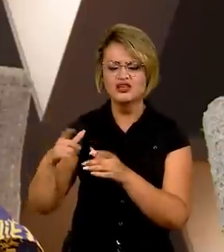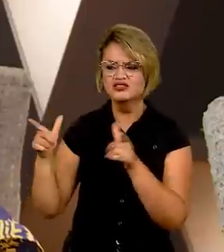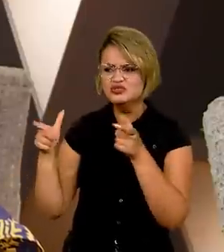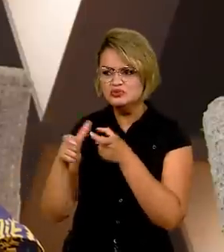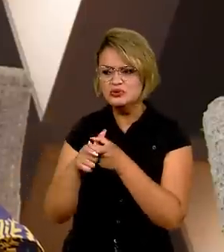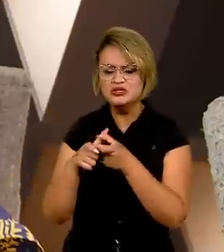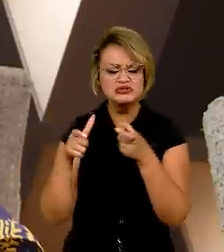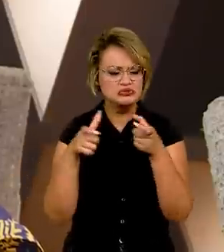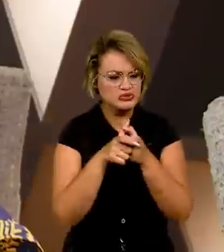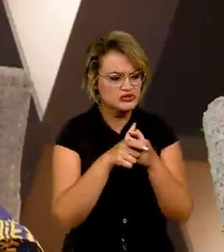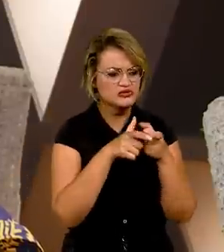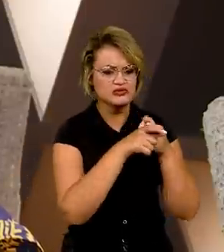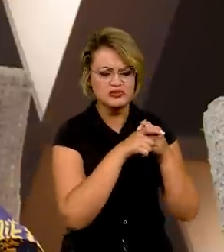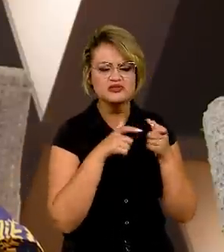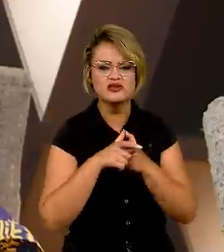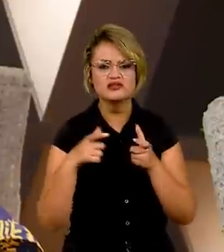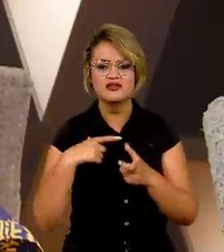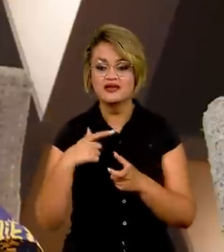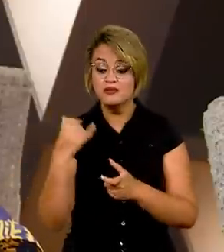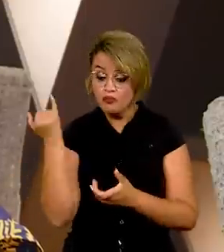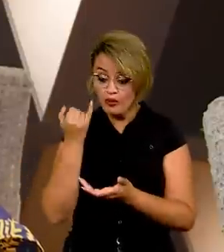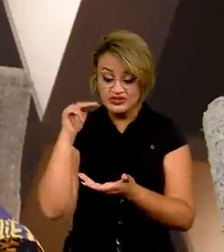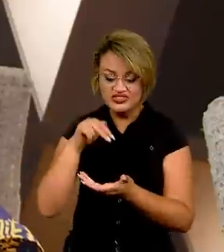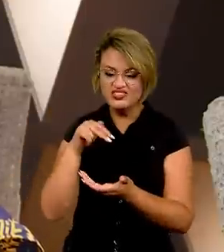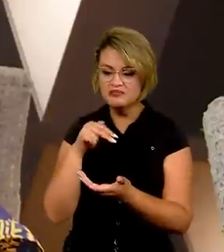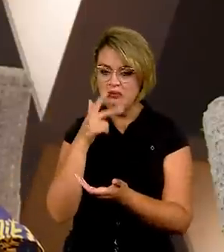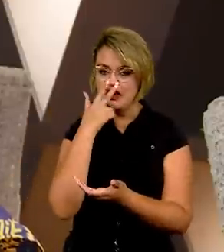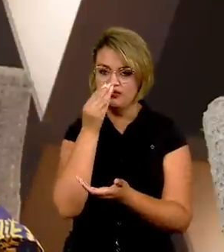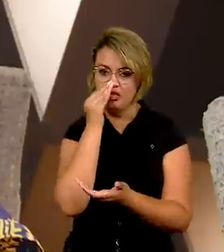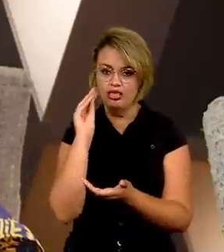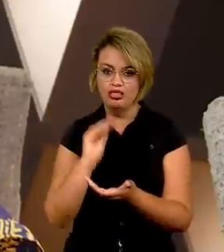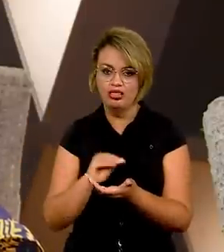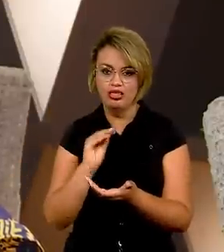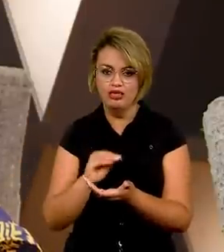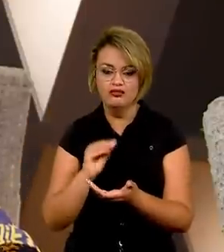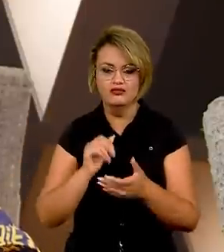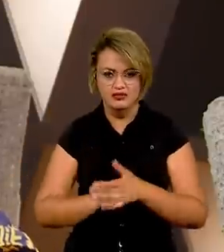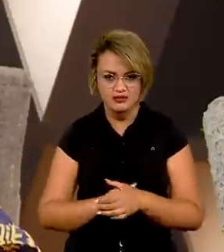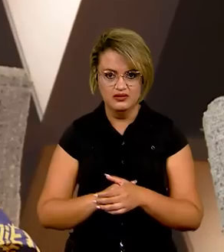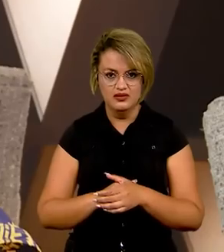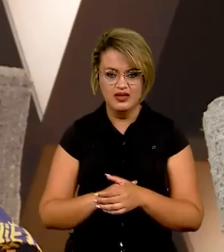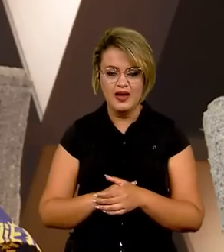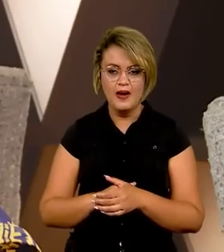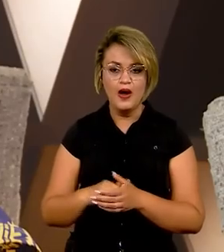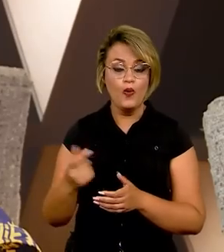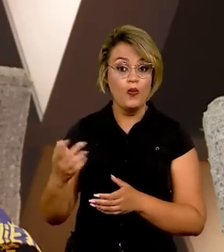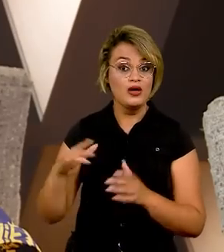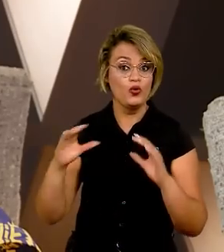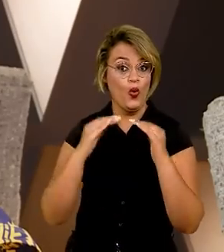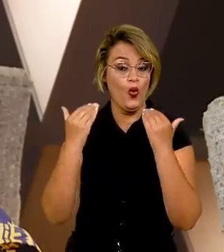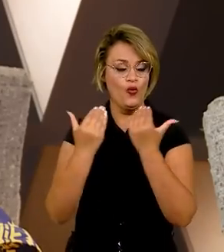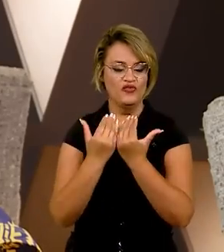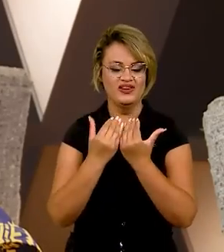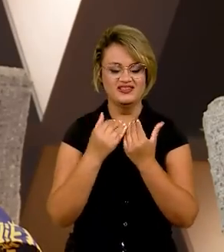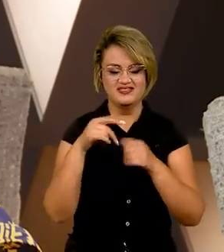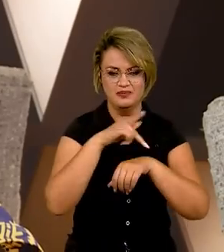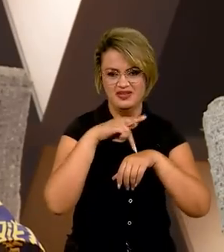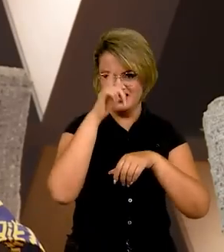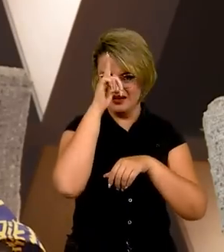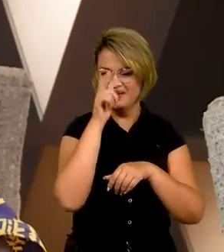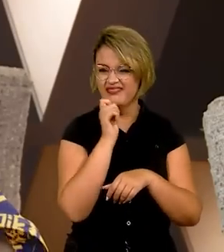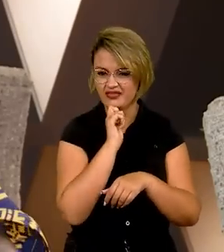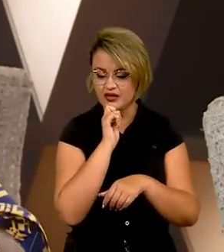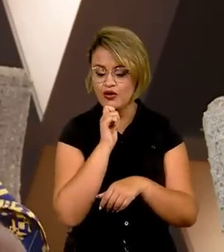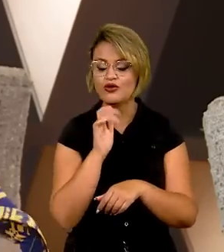de ressignificação da importância do continente. O continente, mesmo antes da Conferência de Berlim, o continente já